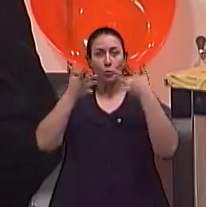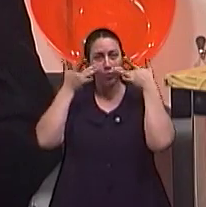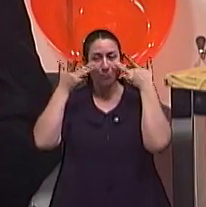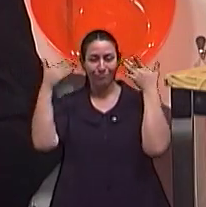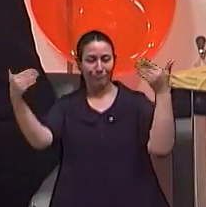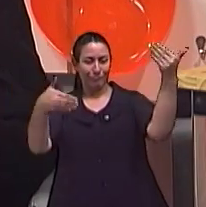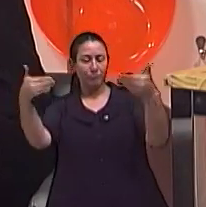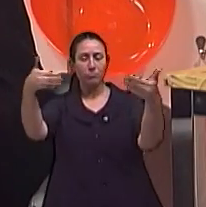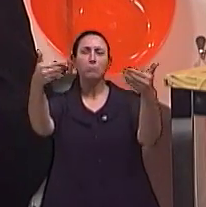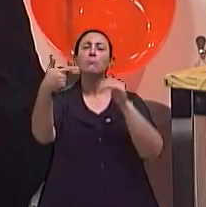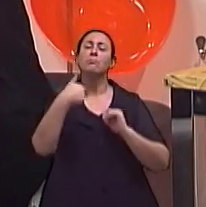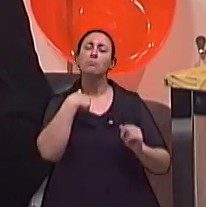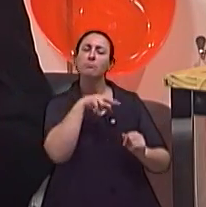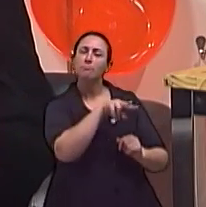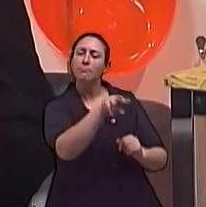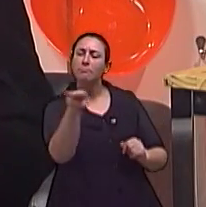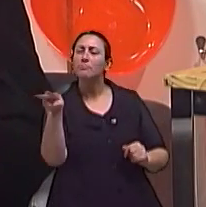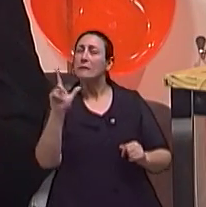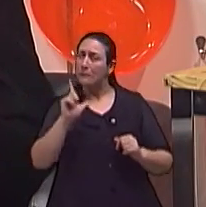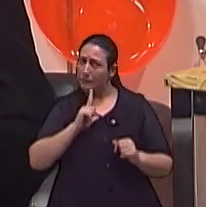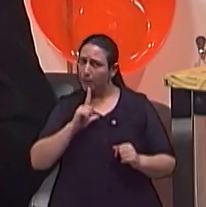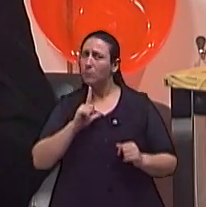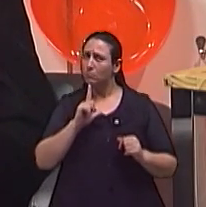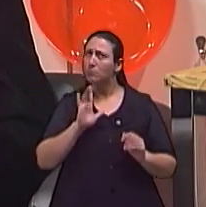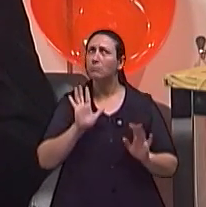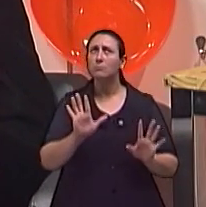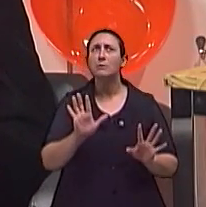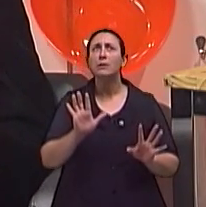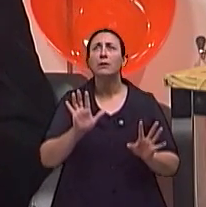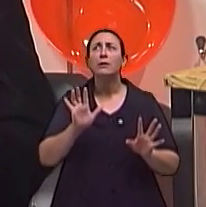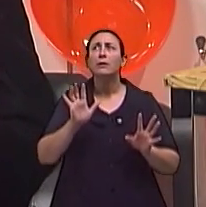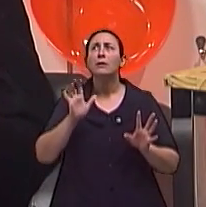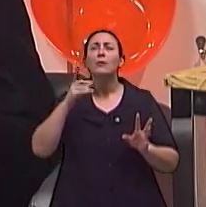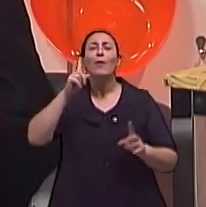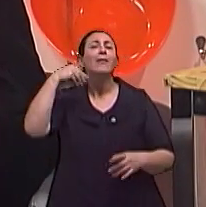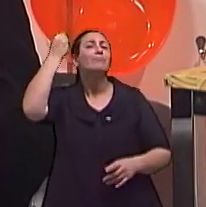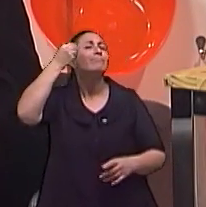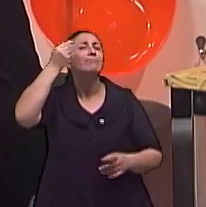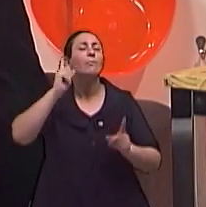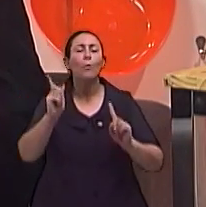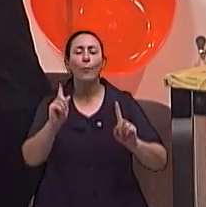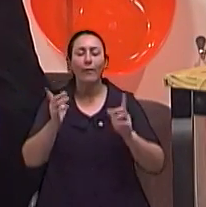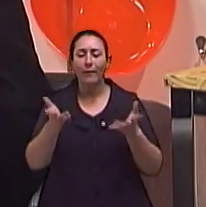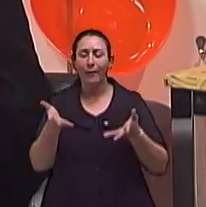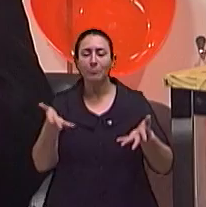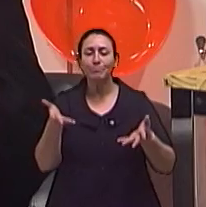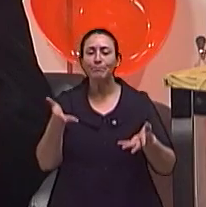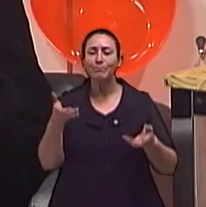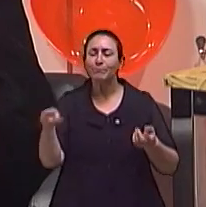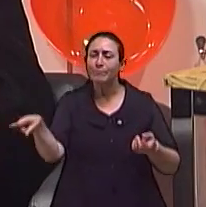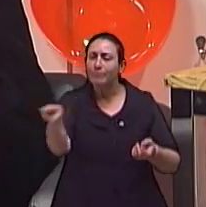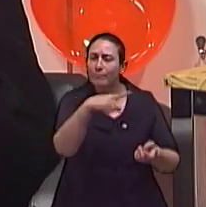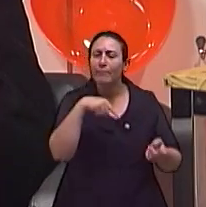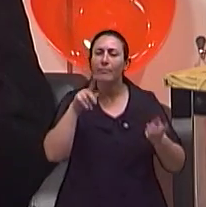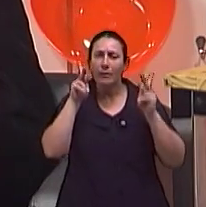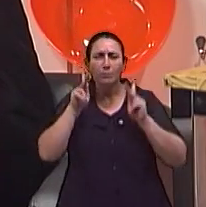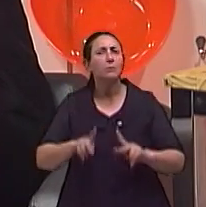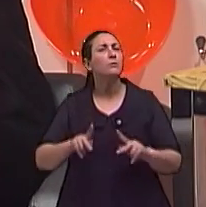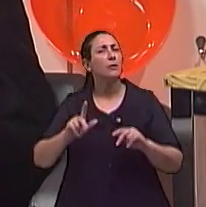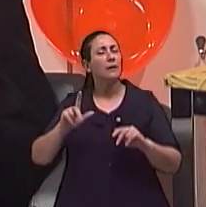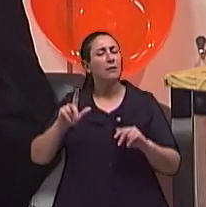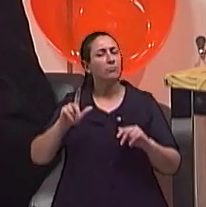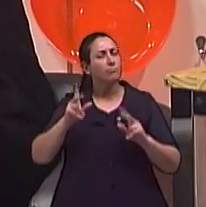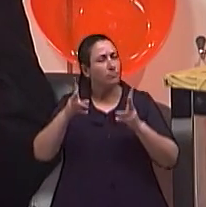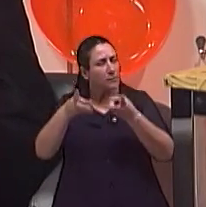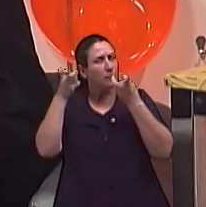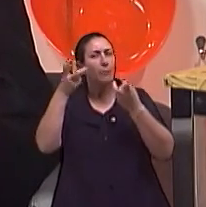conseguem ter resultados, não digo terapêuticos, mas de efeitos secundários